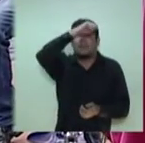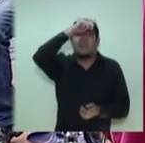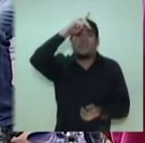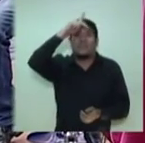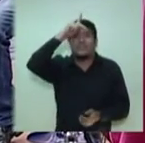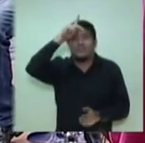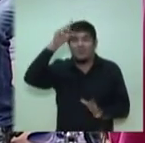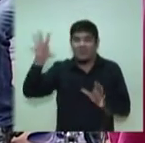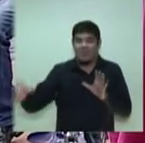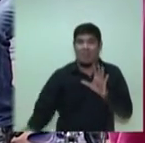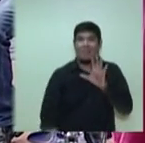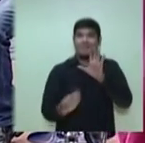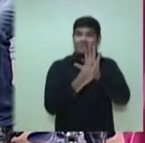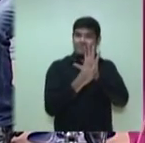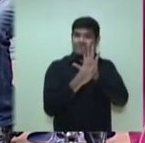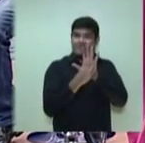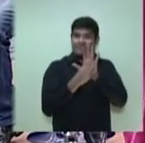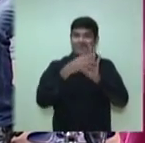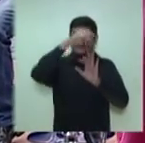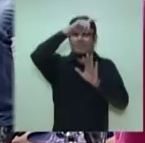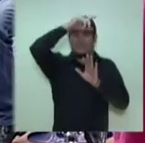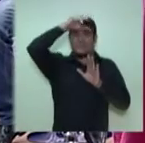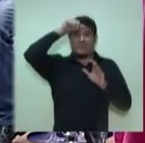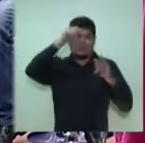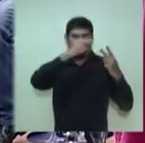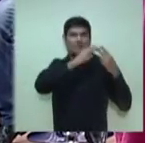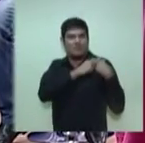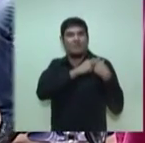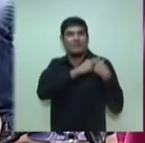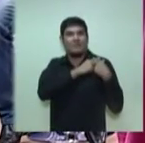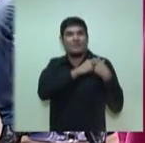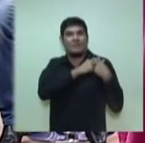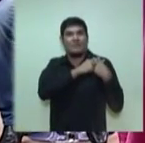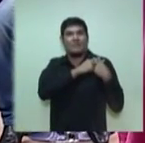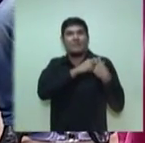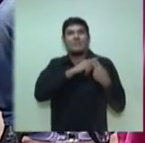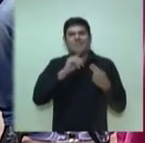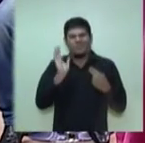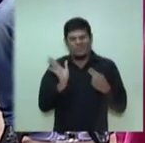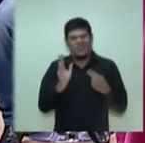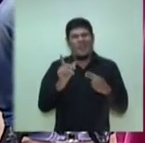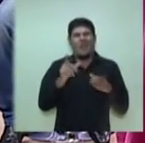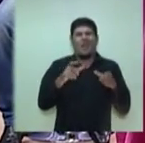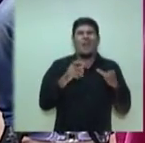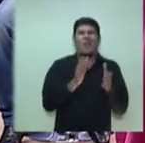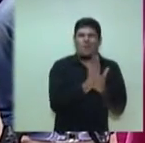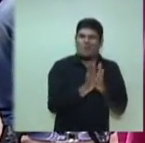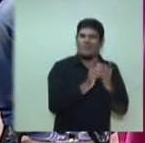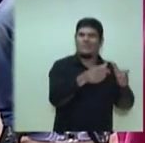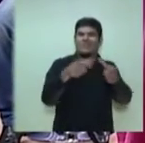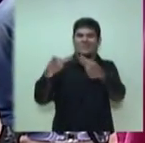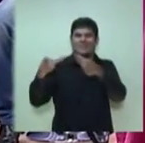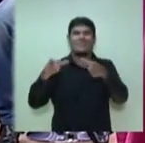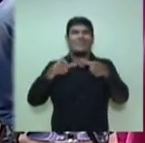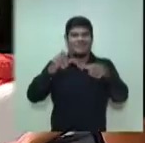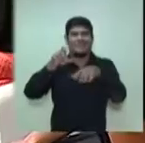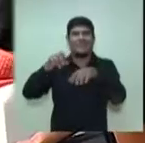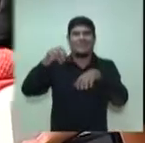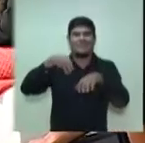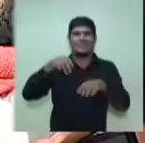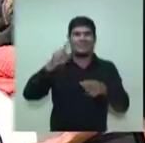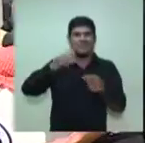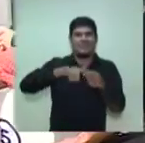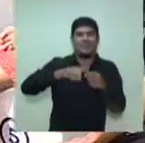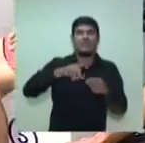assumindo um protagonismo maior na política de segurança pública. Ao ponto de nós já termos algumas cidades que têm guarda municipal armada com armas letais.